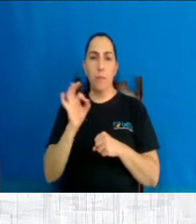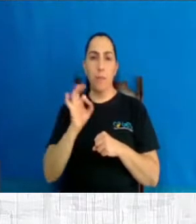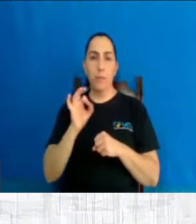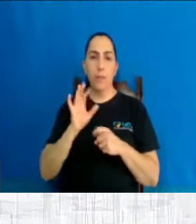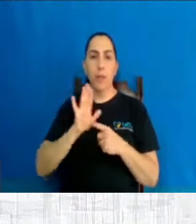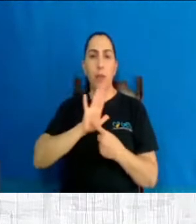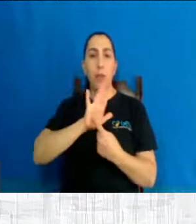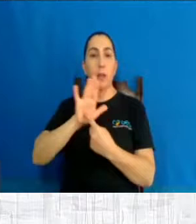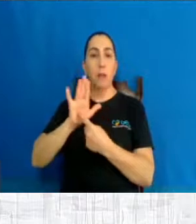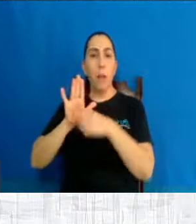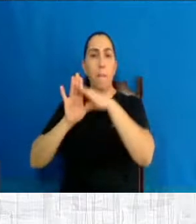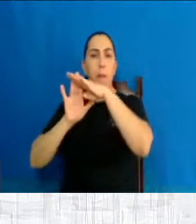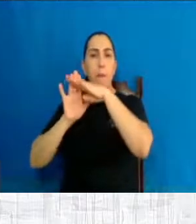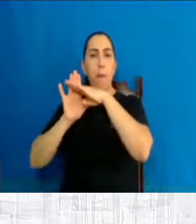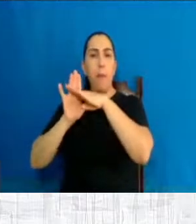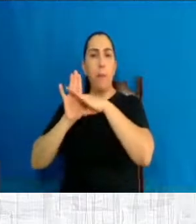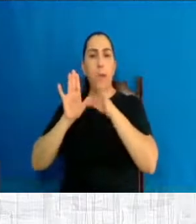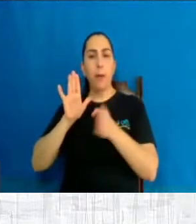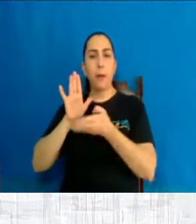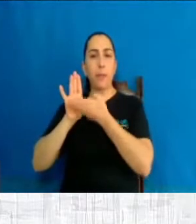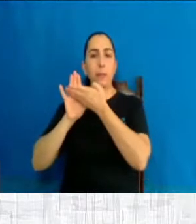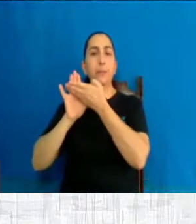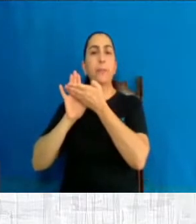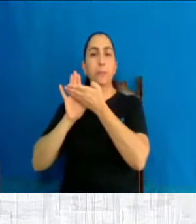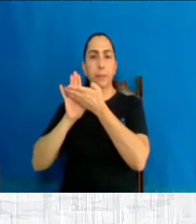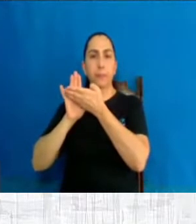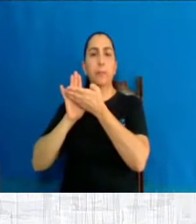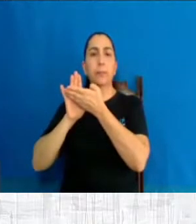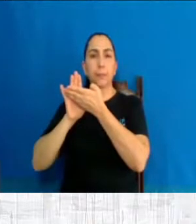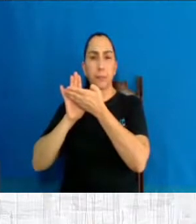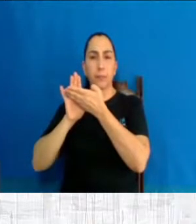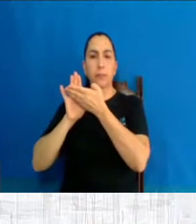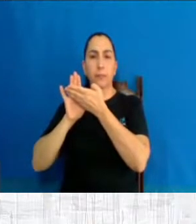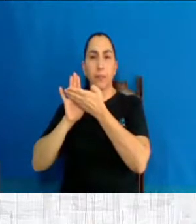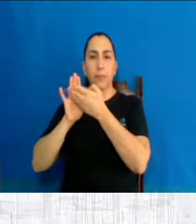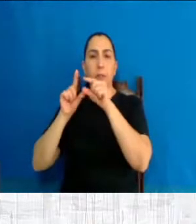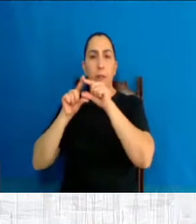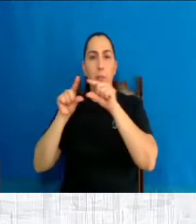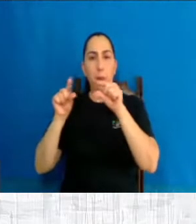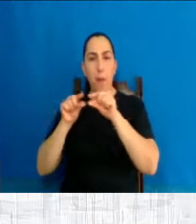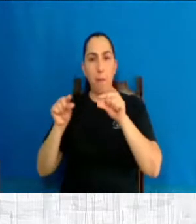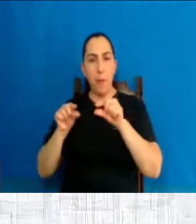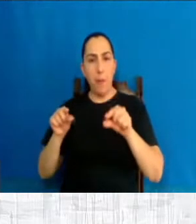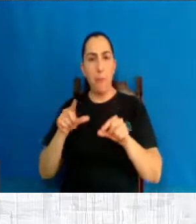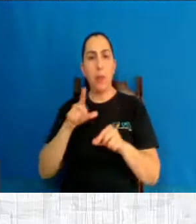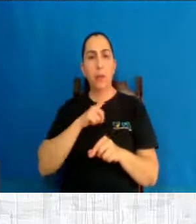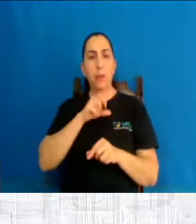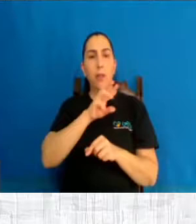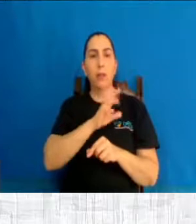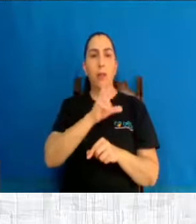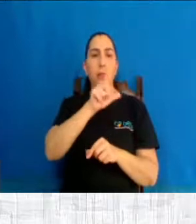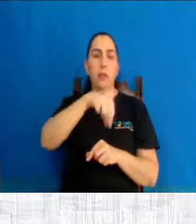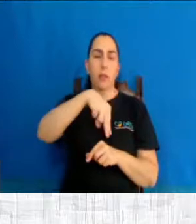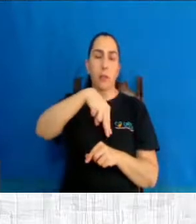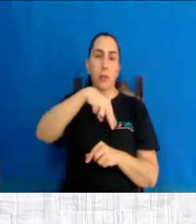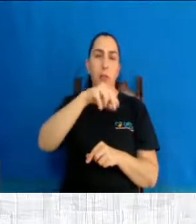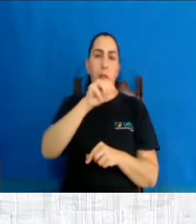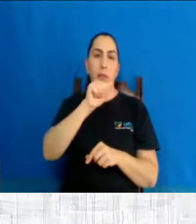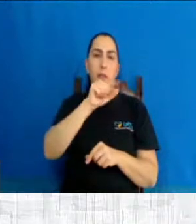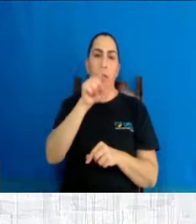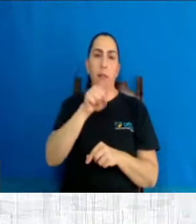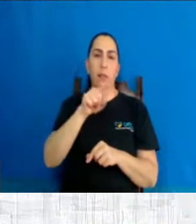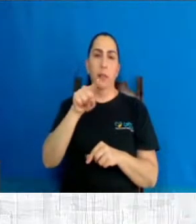fonte, os nossos slides estão todos disponíveis no site nazarenofeitosa.com.br, se você quiser